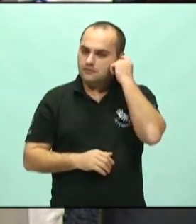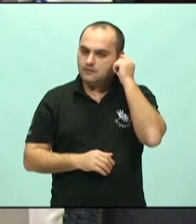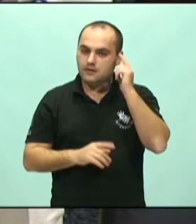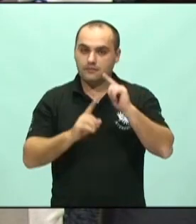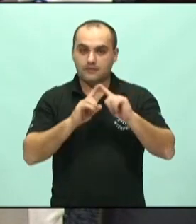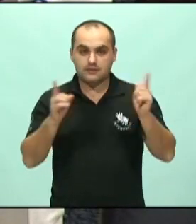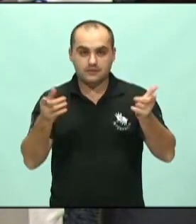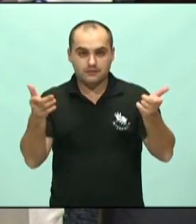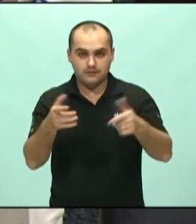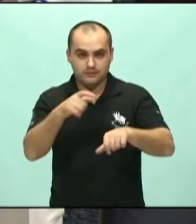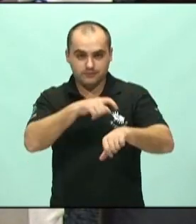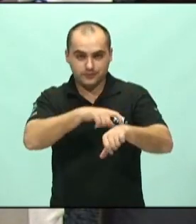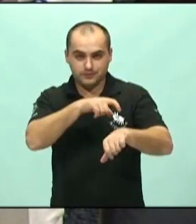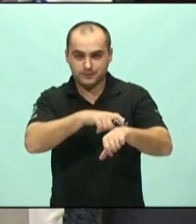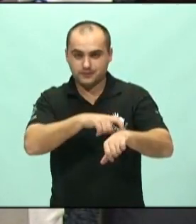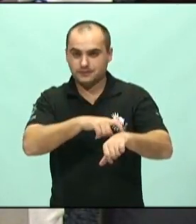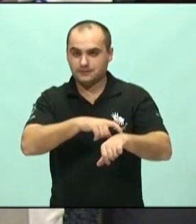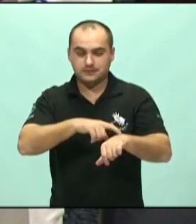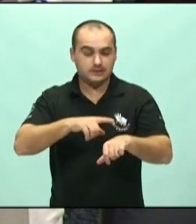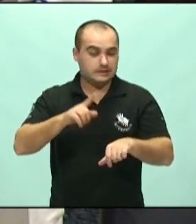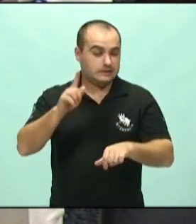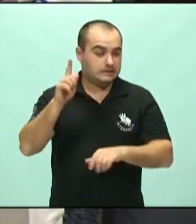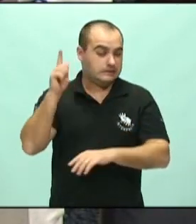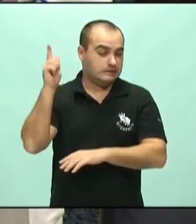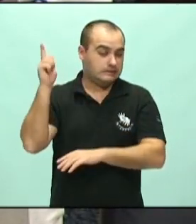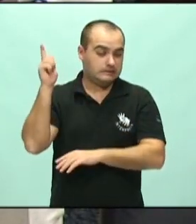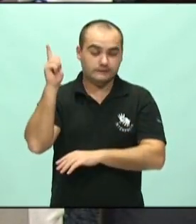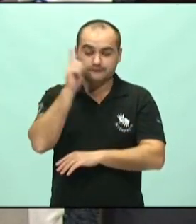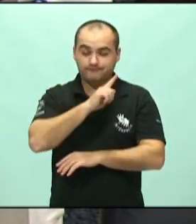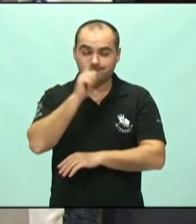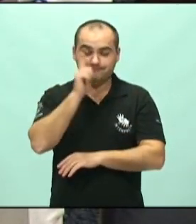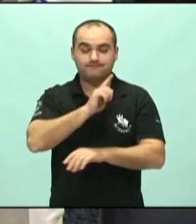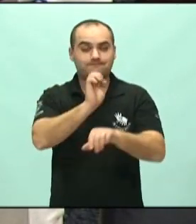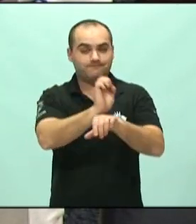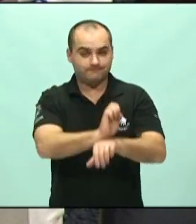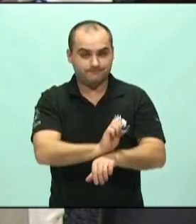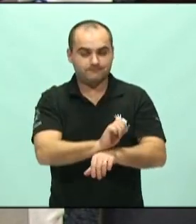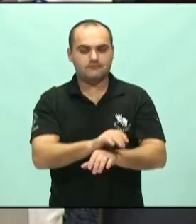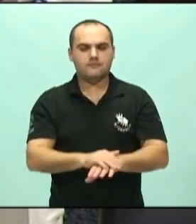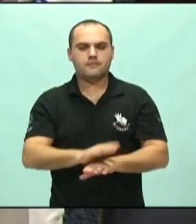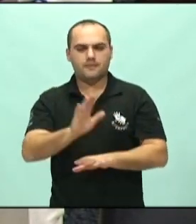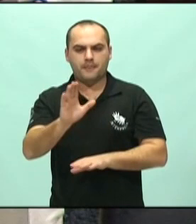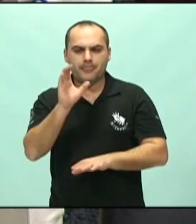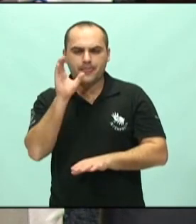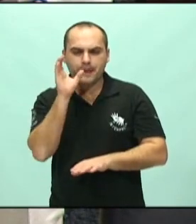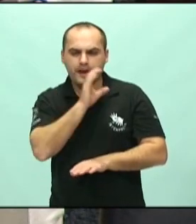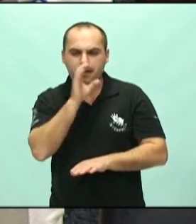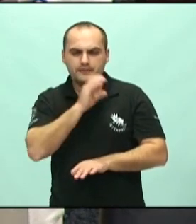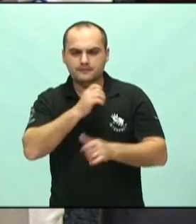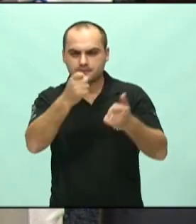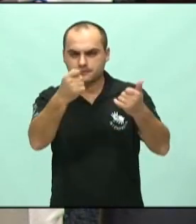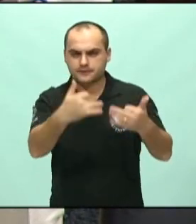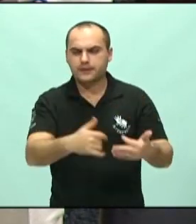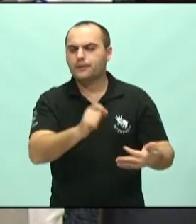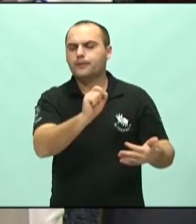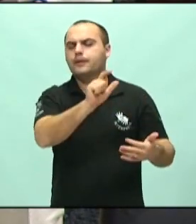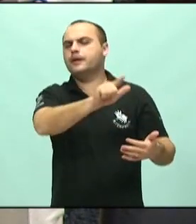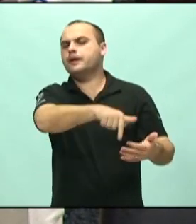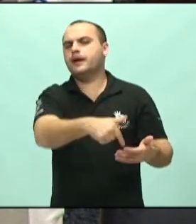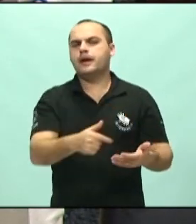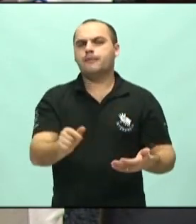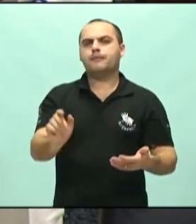mais crítico do nosso Estado de muitos anos. Rapidamente, explicando o que é os incentivos, o que é essa